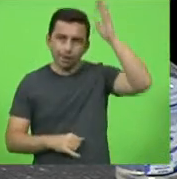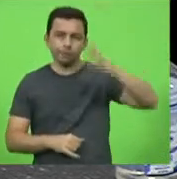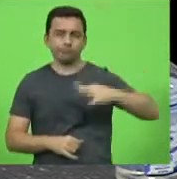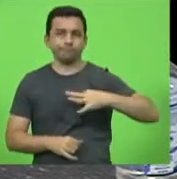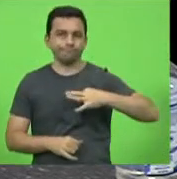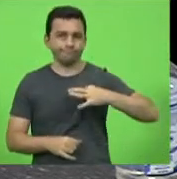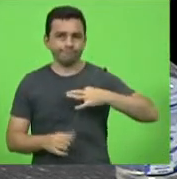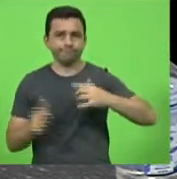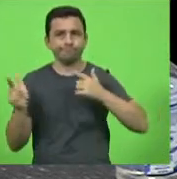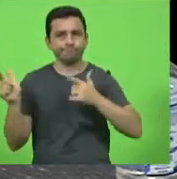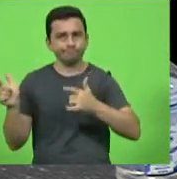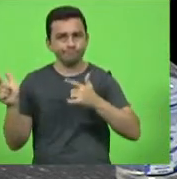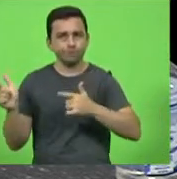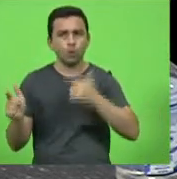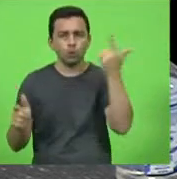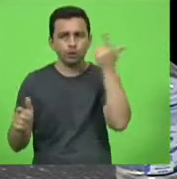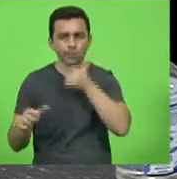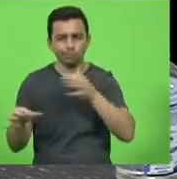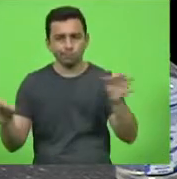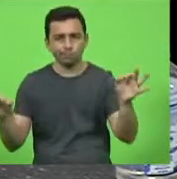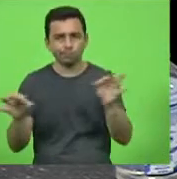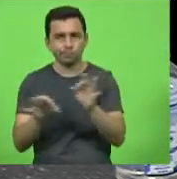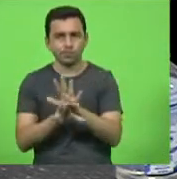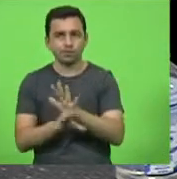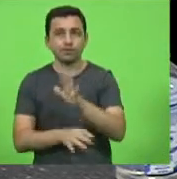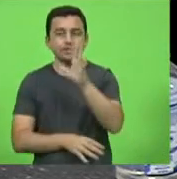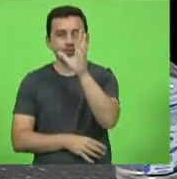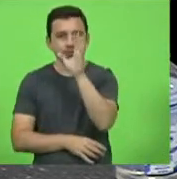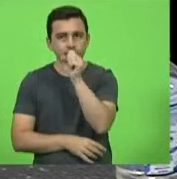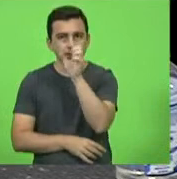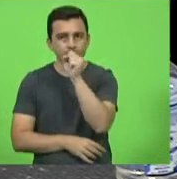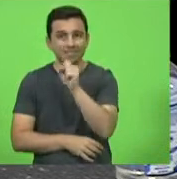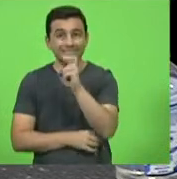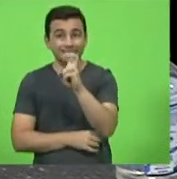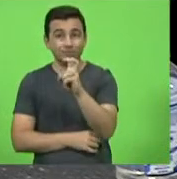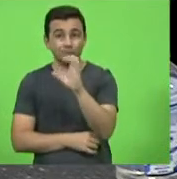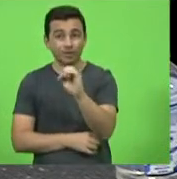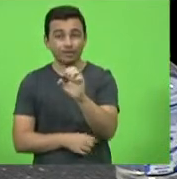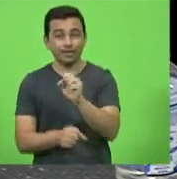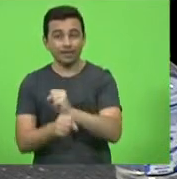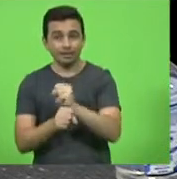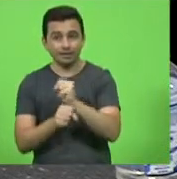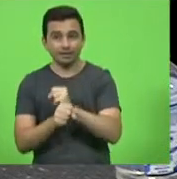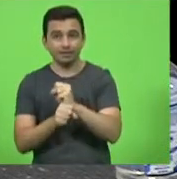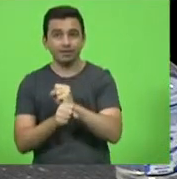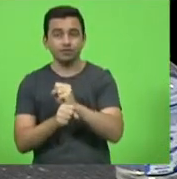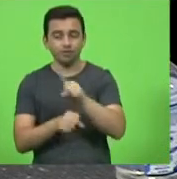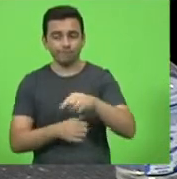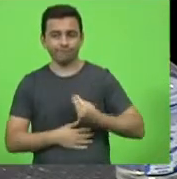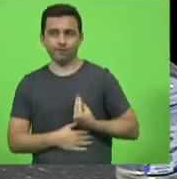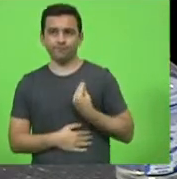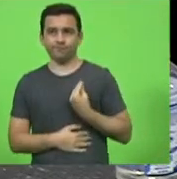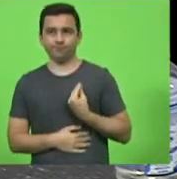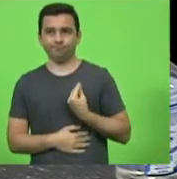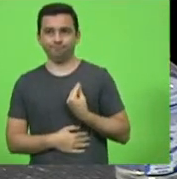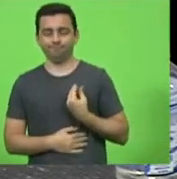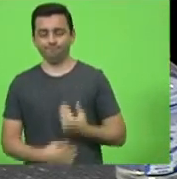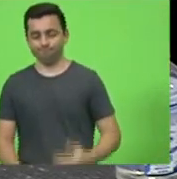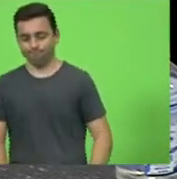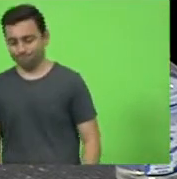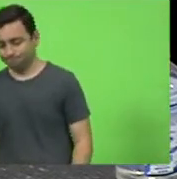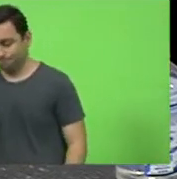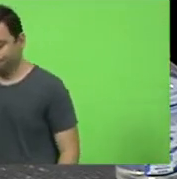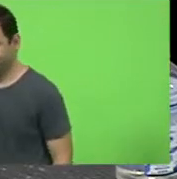completaram no último sábado 50 anos de existência uma